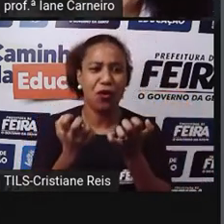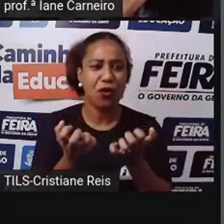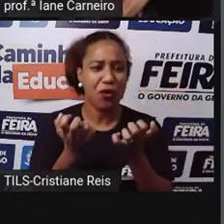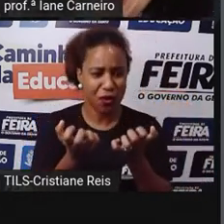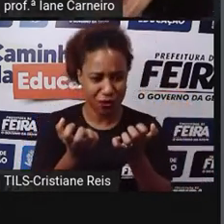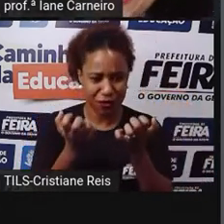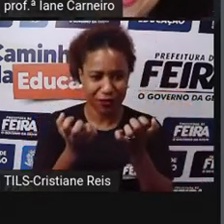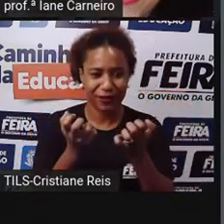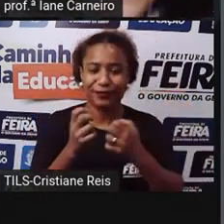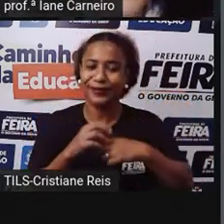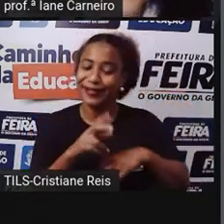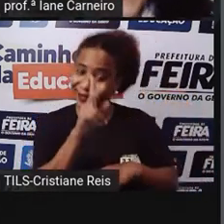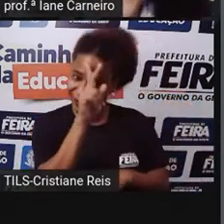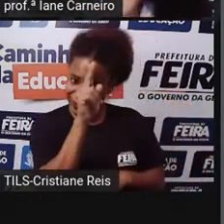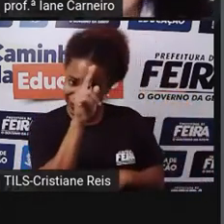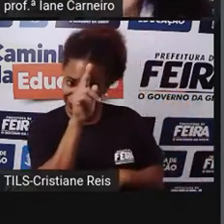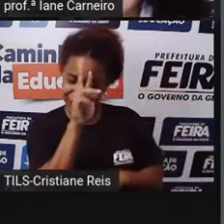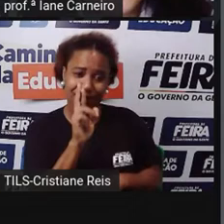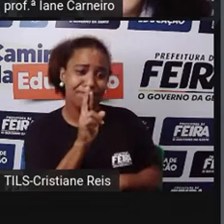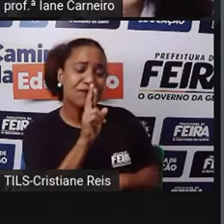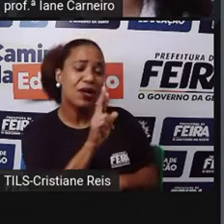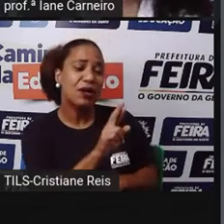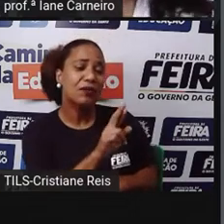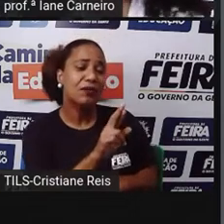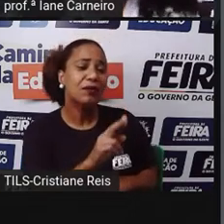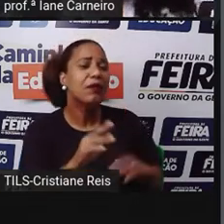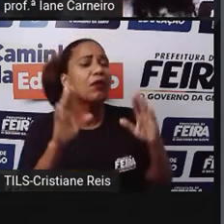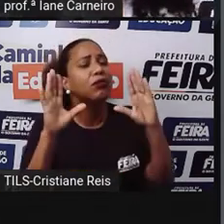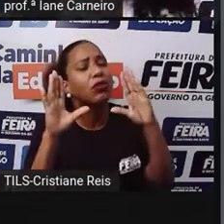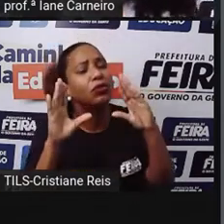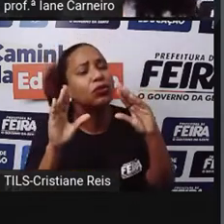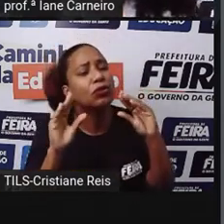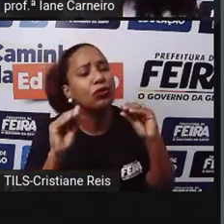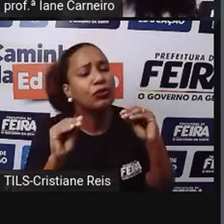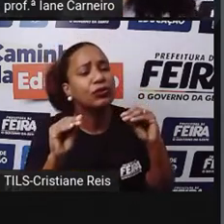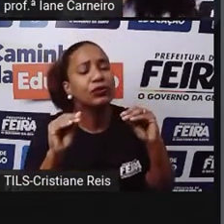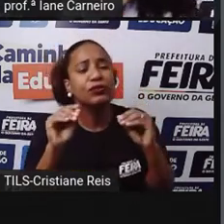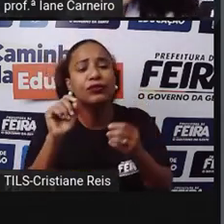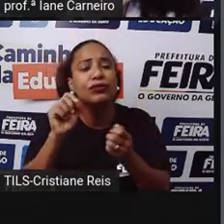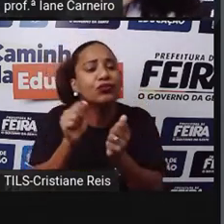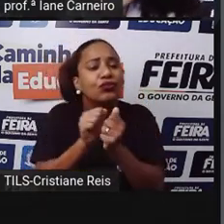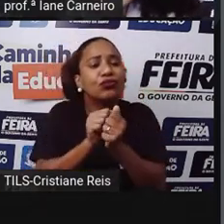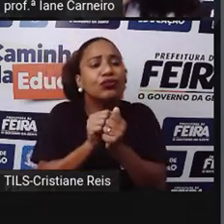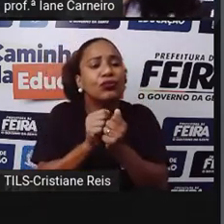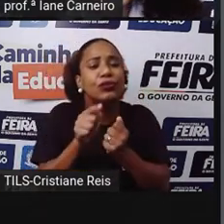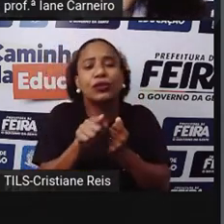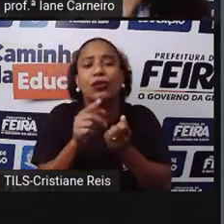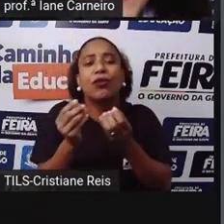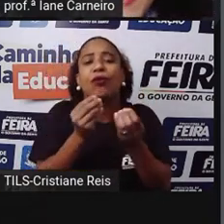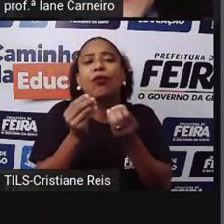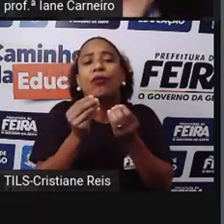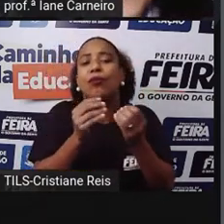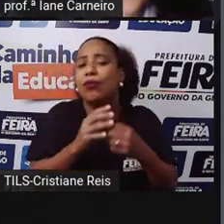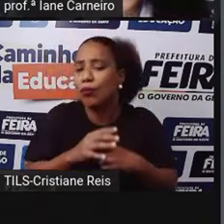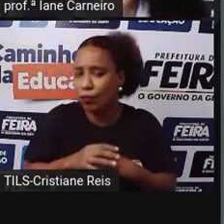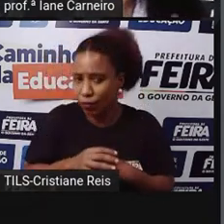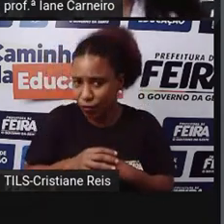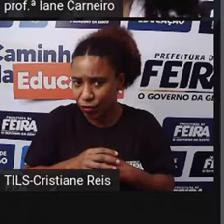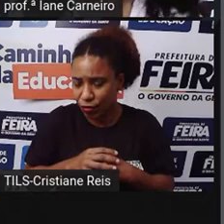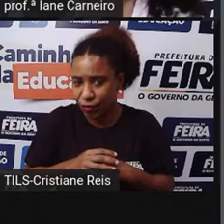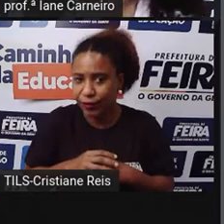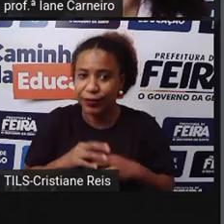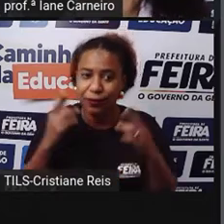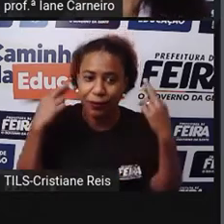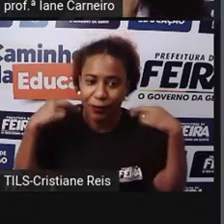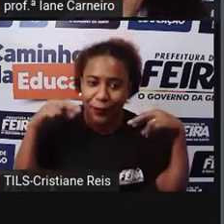Dona baratinha perguntou, e como é que você faz de noite? O carneiro respondeu,